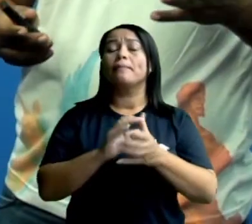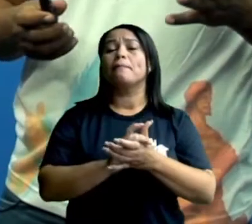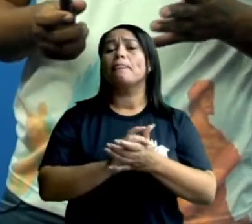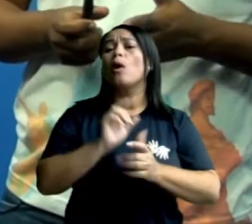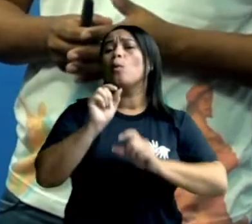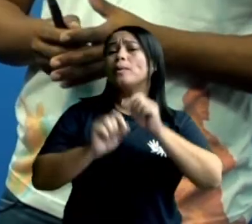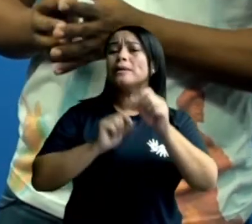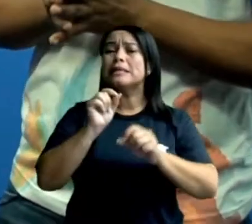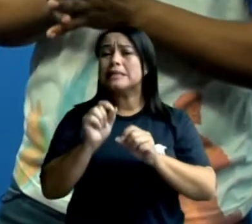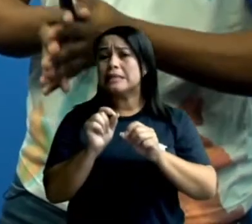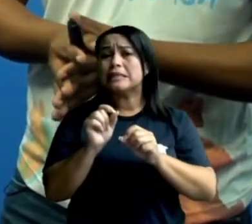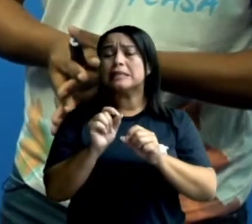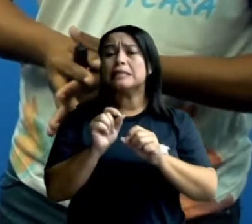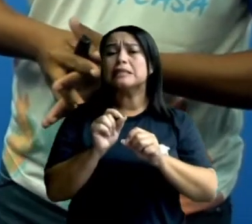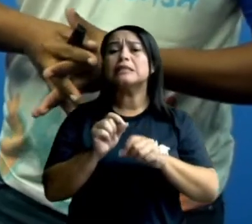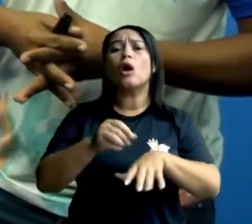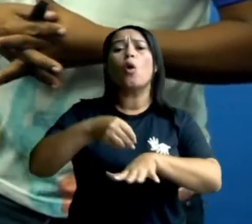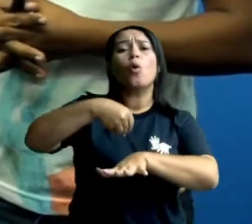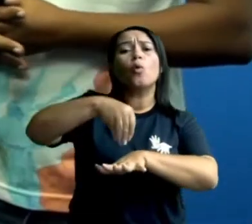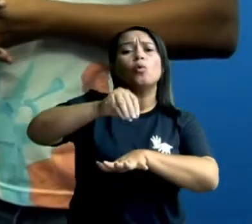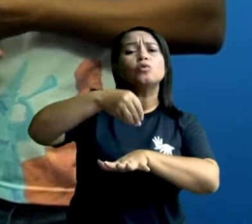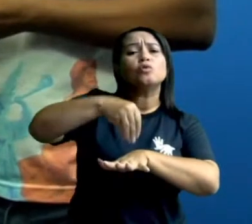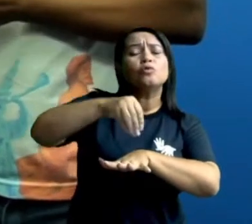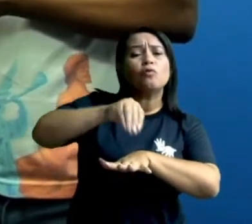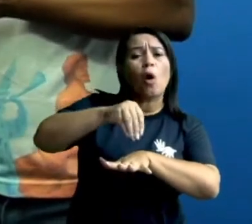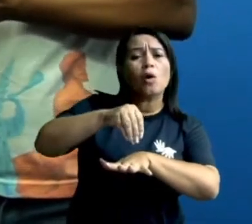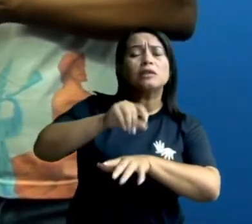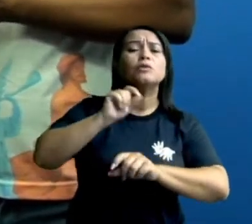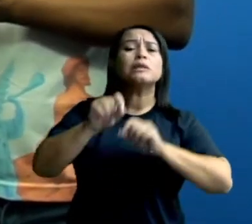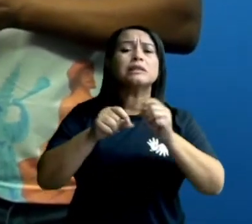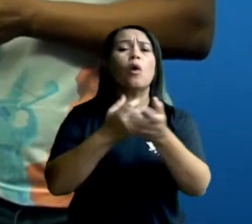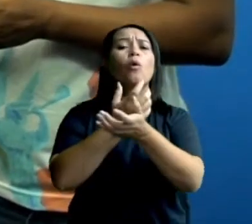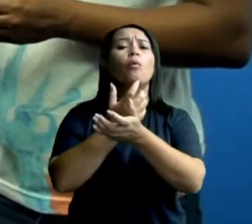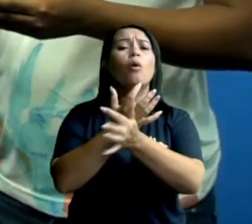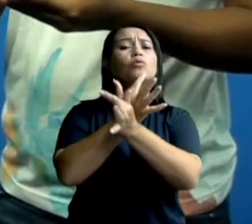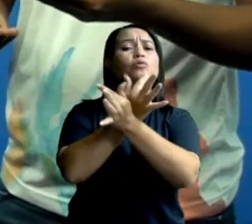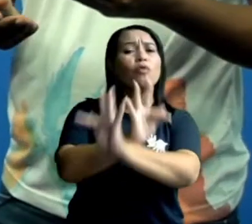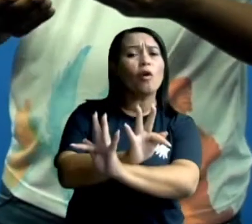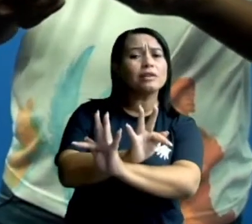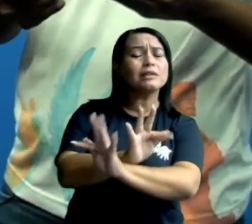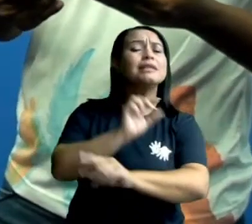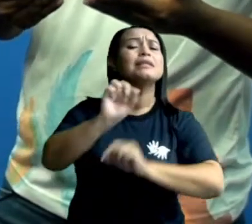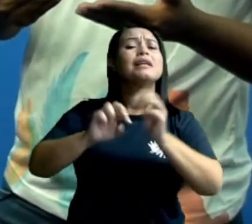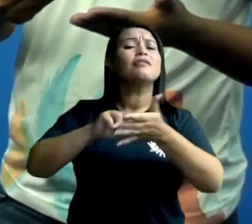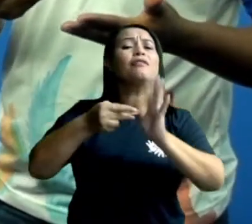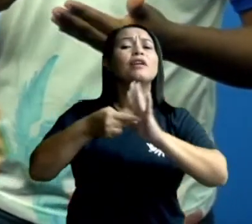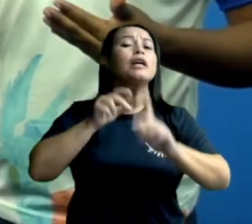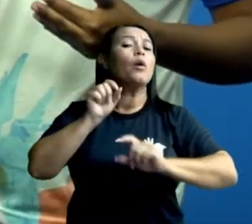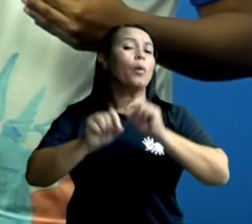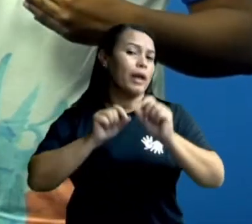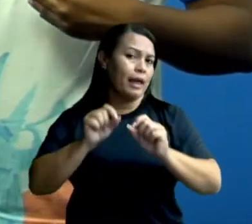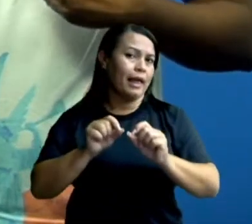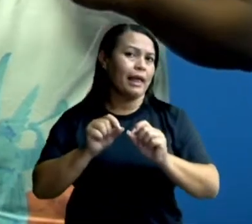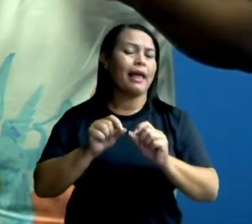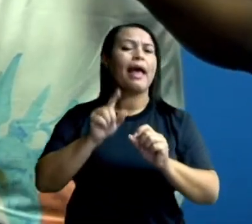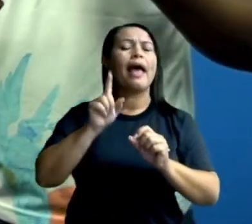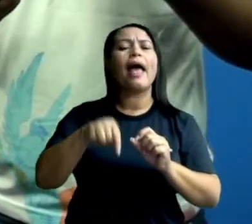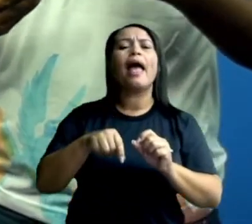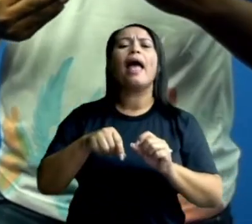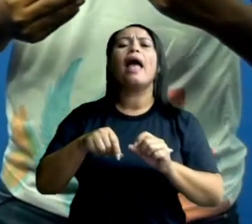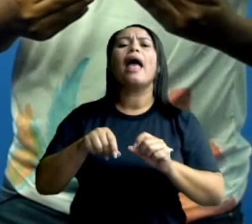o que são os fósseis? Fósseis, gente, nada mais é do que a